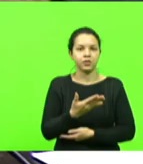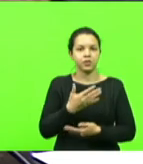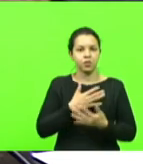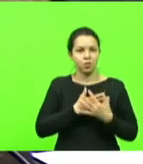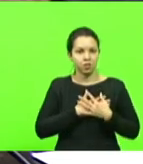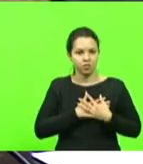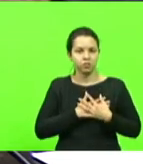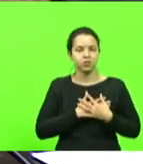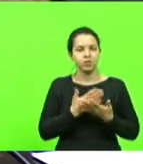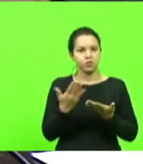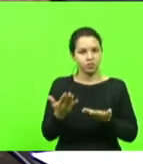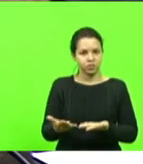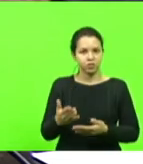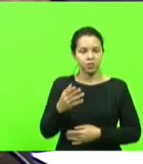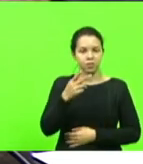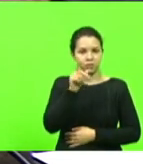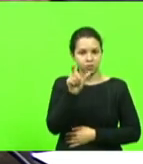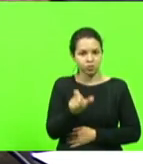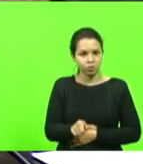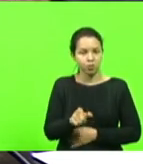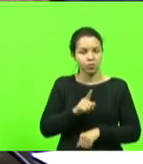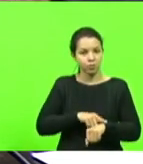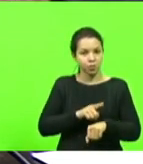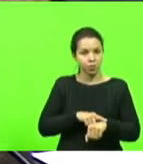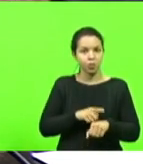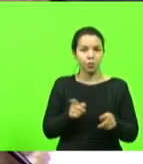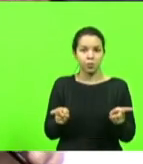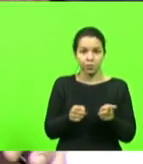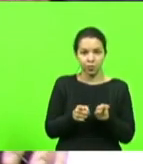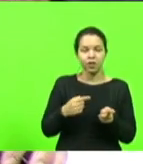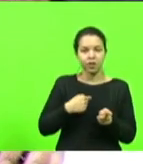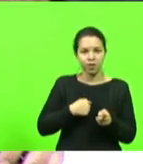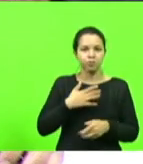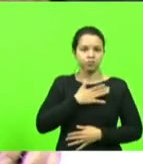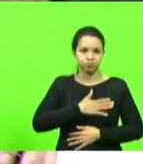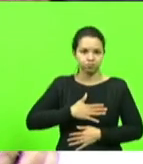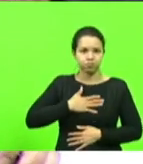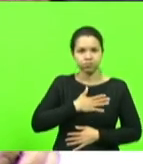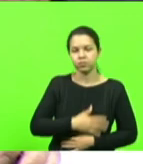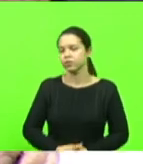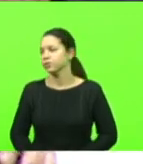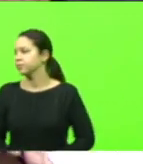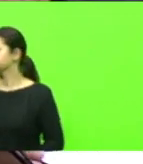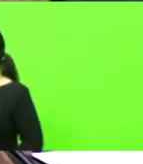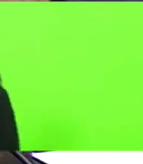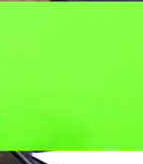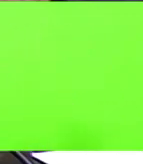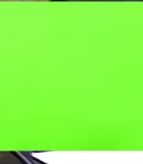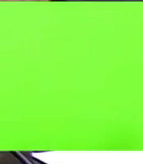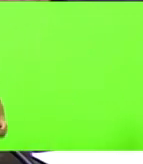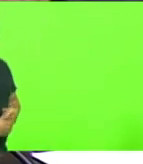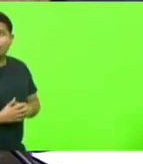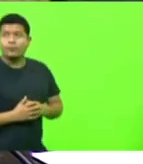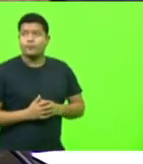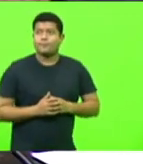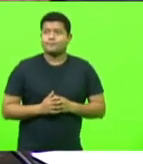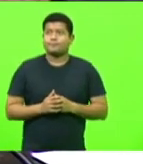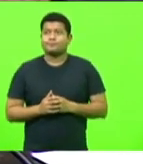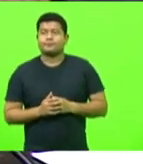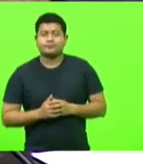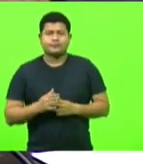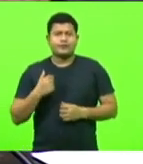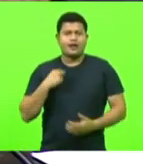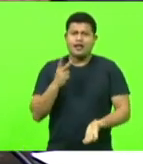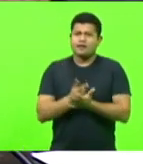Ainda mais para alguém que tem pouco tempo para falar, isso para mim é sempre um grande gesto. Mas, senhores, eu vivo dizendo que o